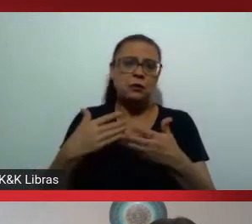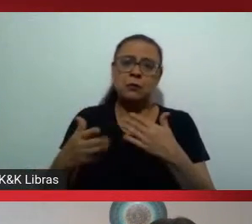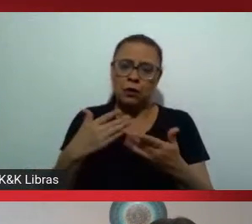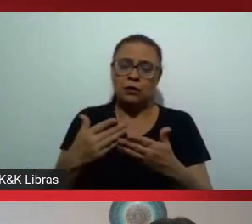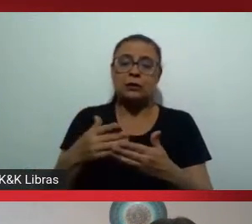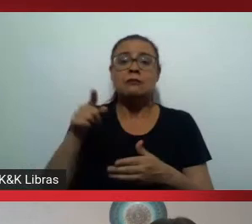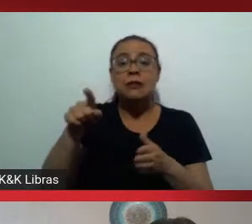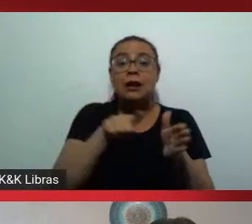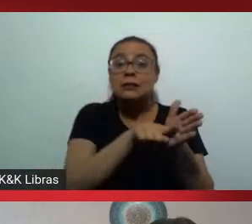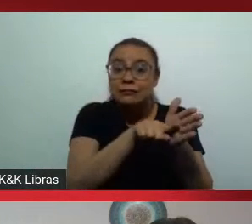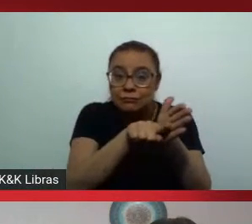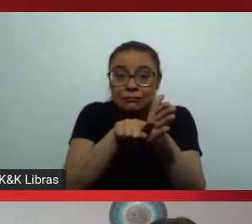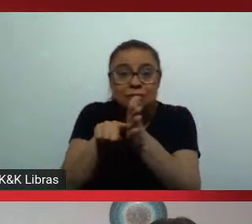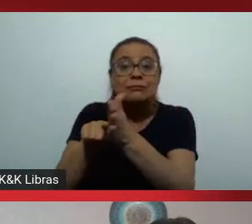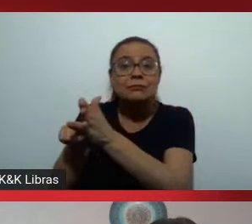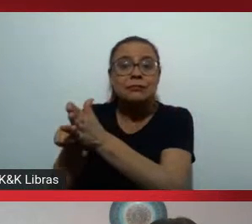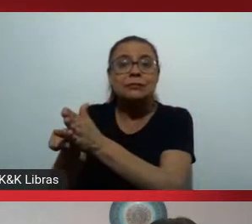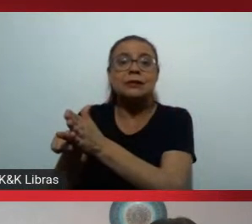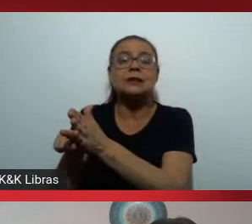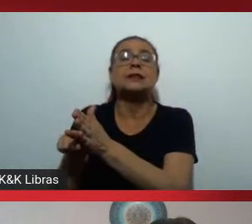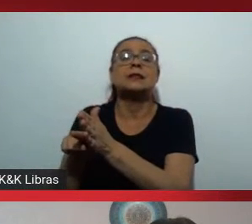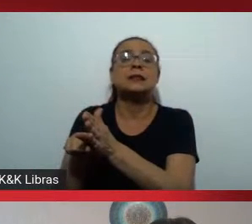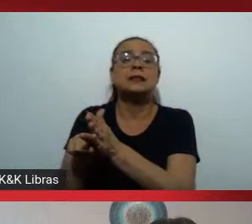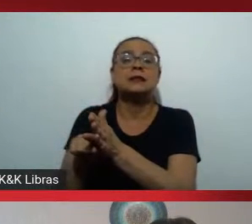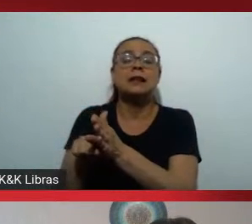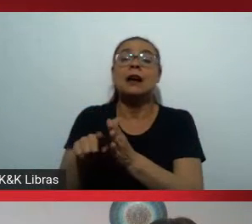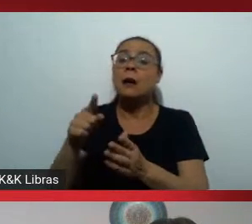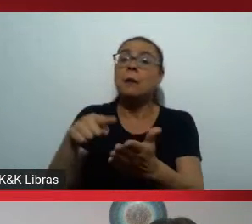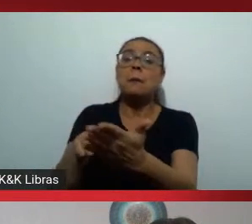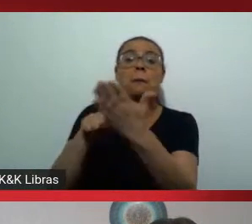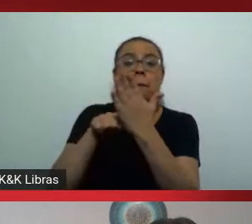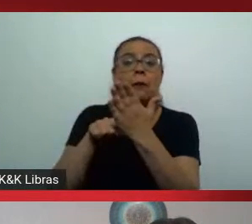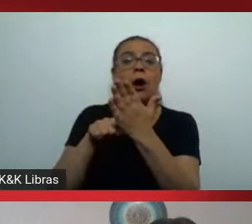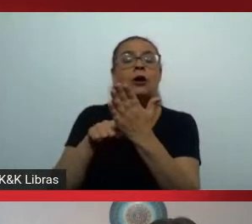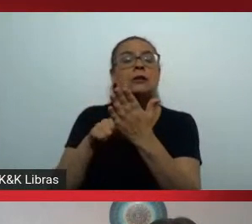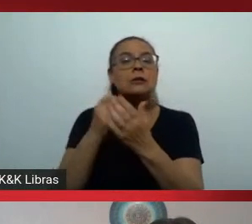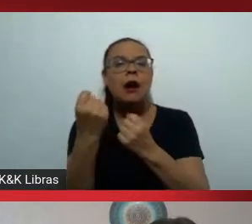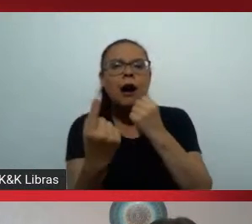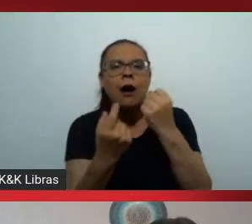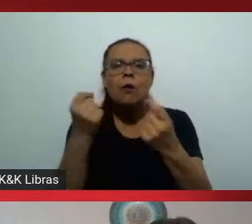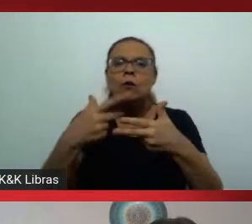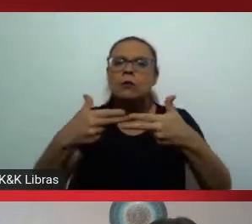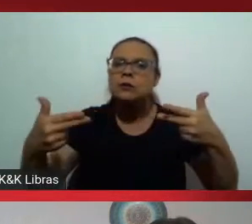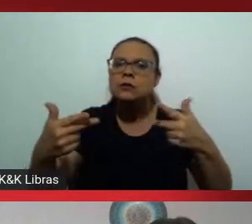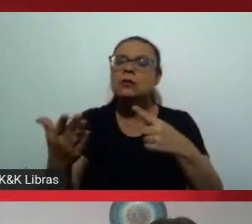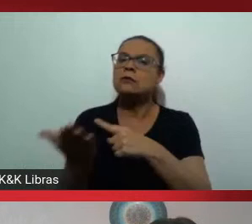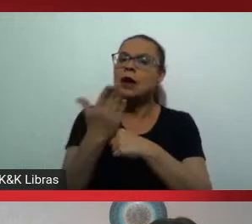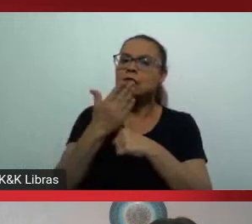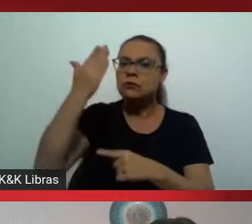eles acabam lançando luz, uma luz na raiz do problema. Por exemplo,